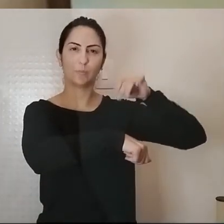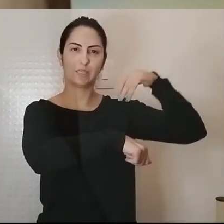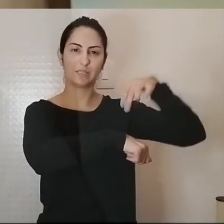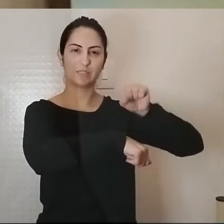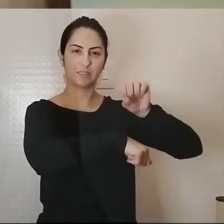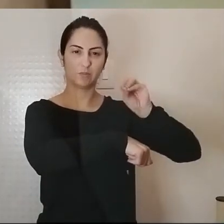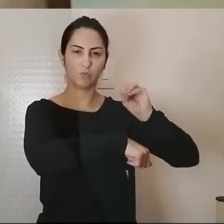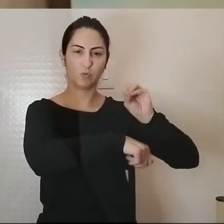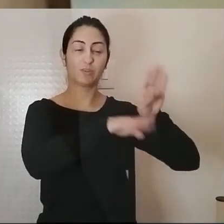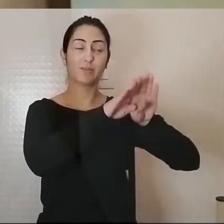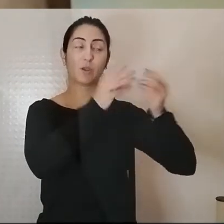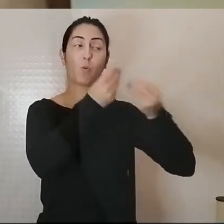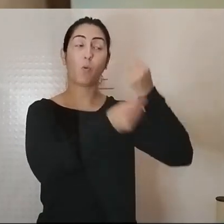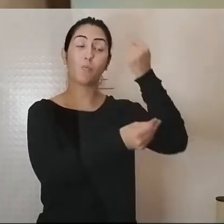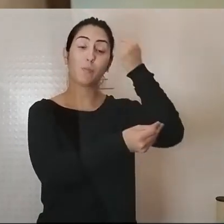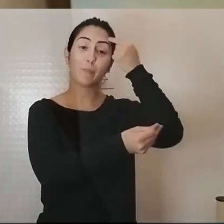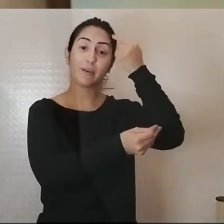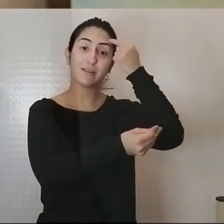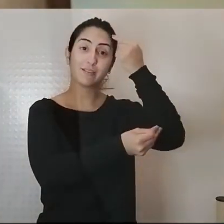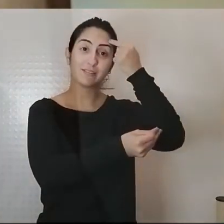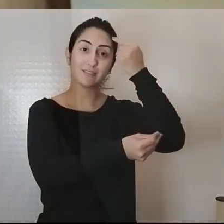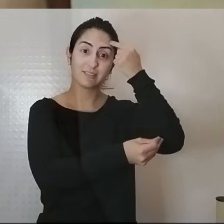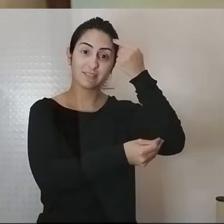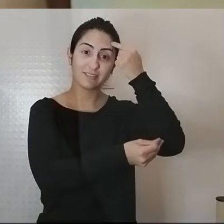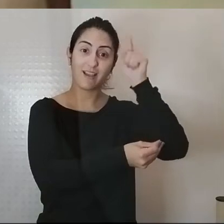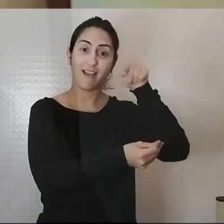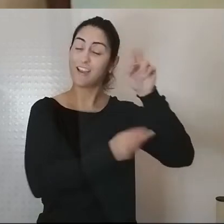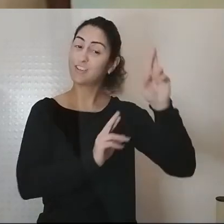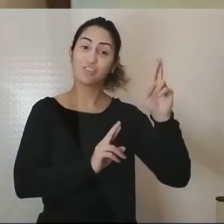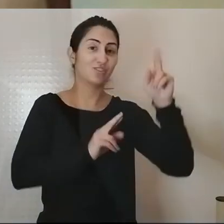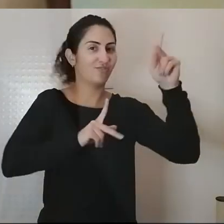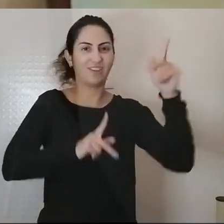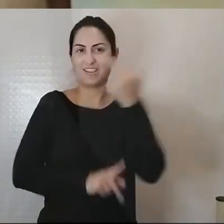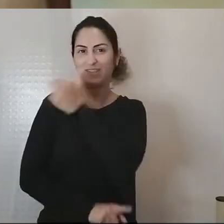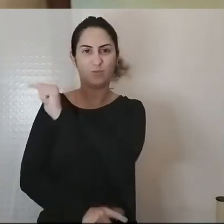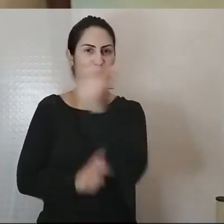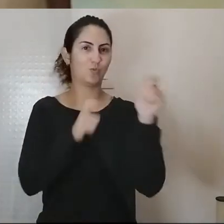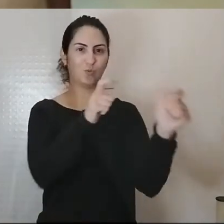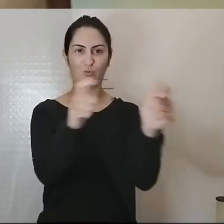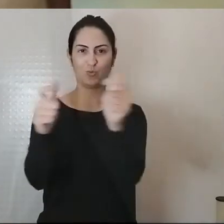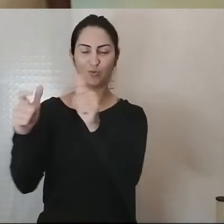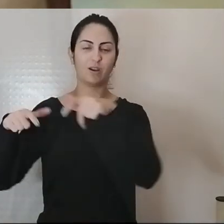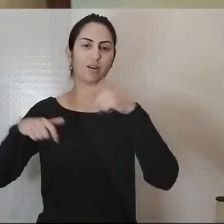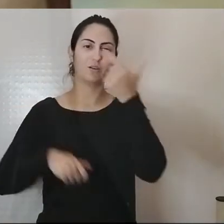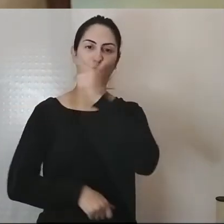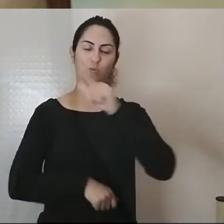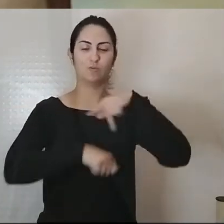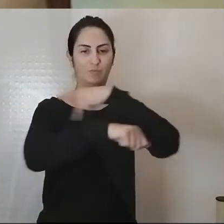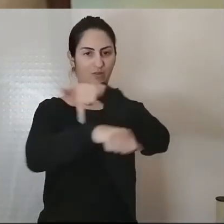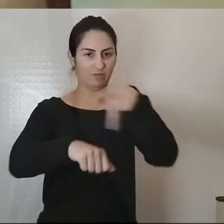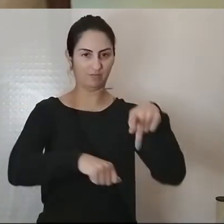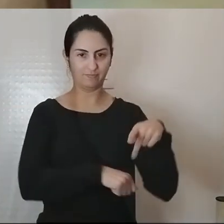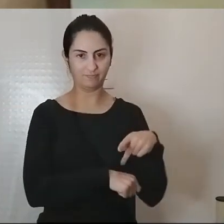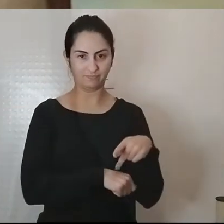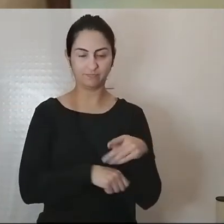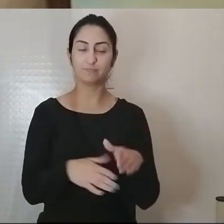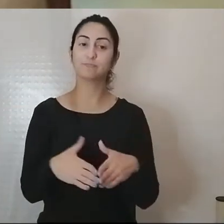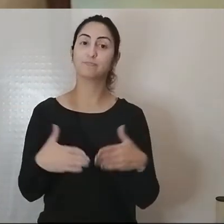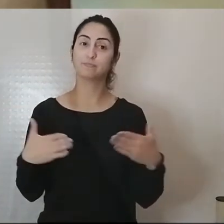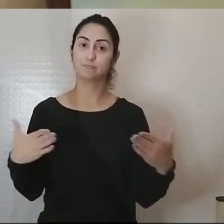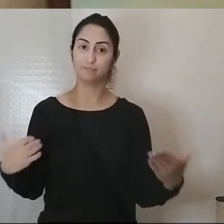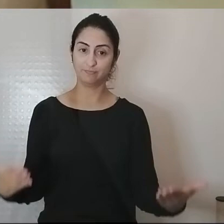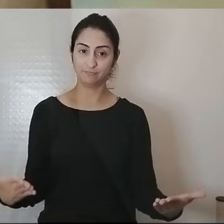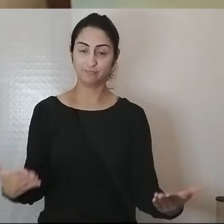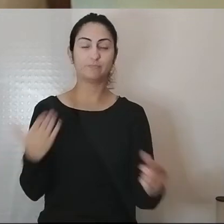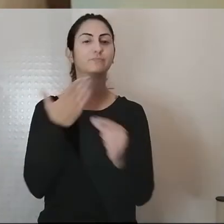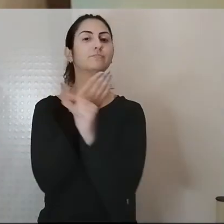formas de racionalidades que é diferente em outros lugares e outros tempos portanto estes